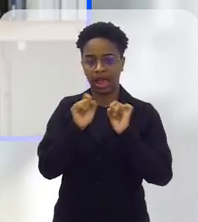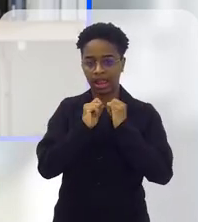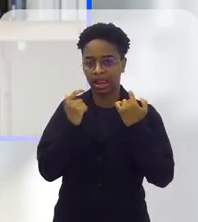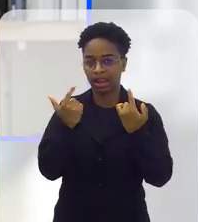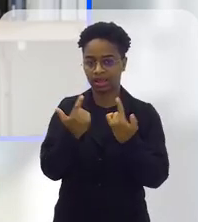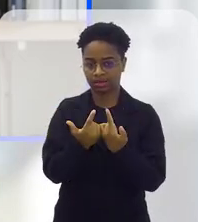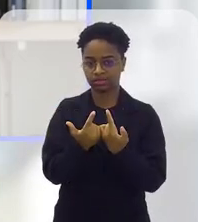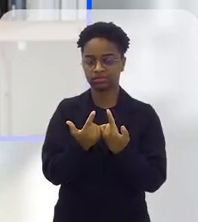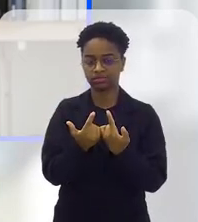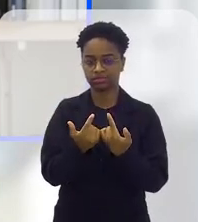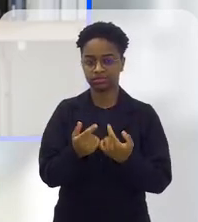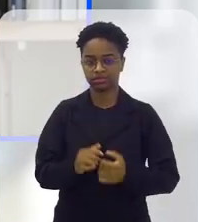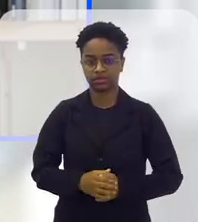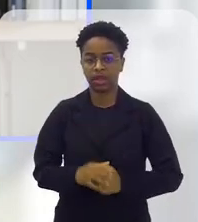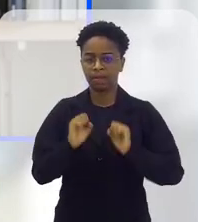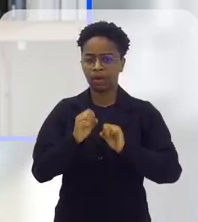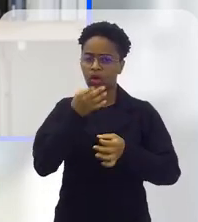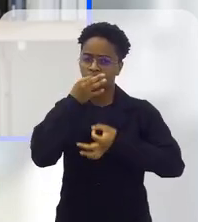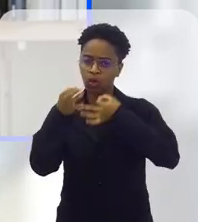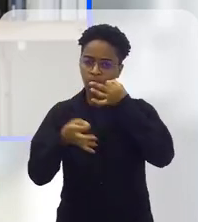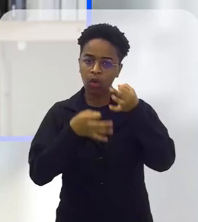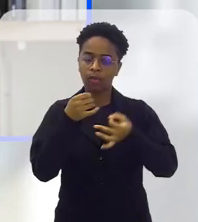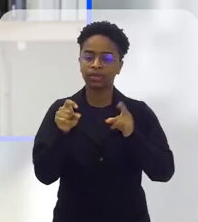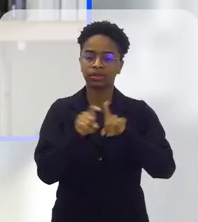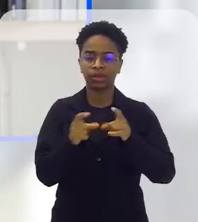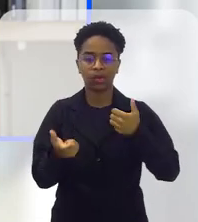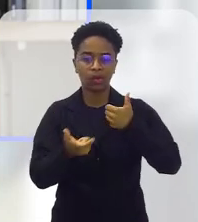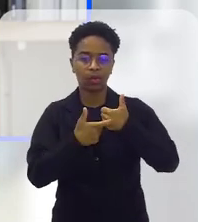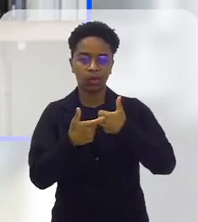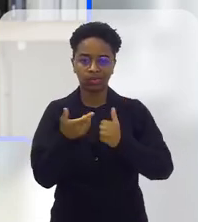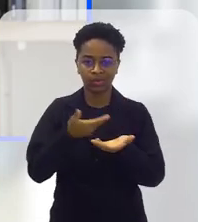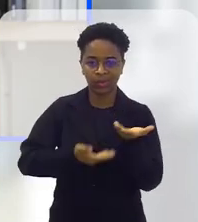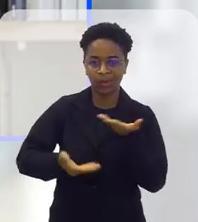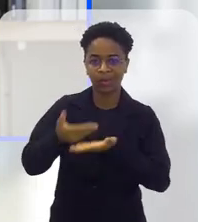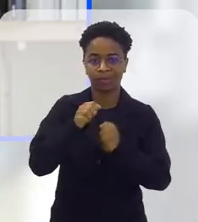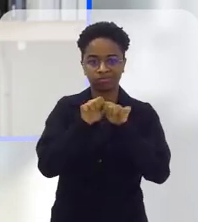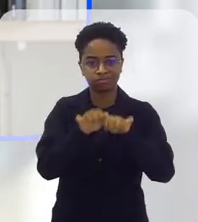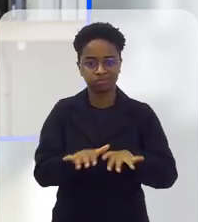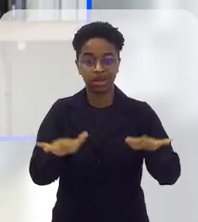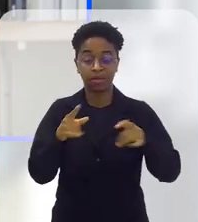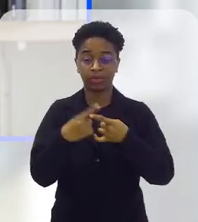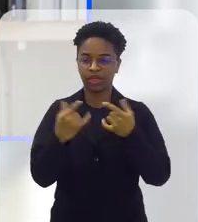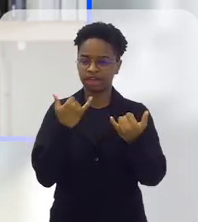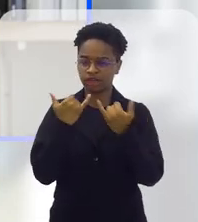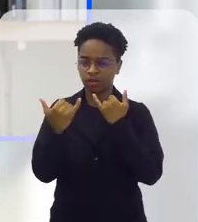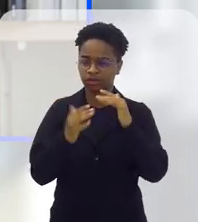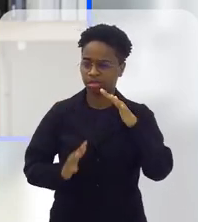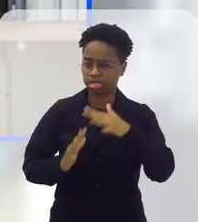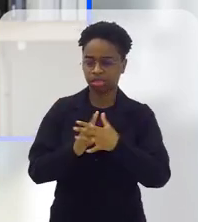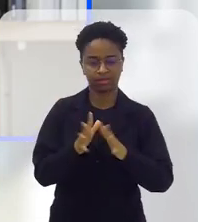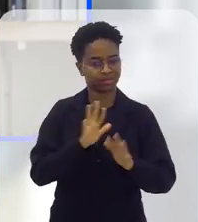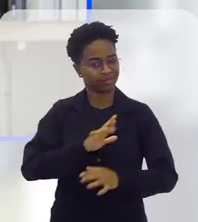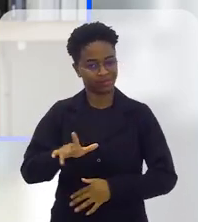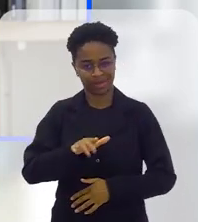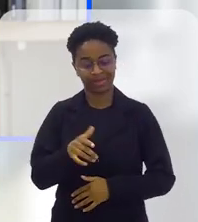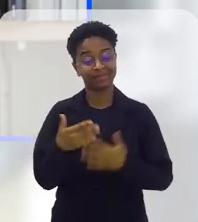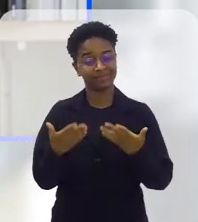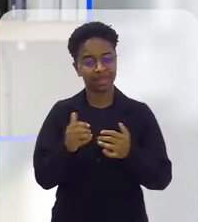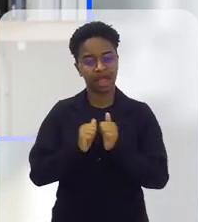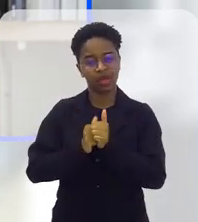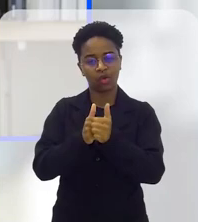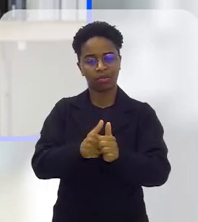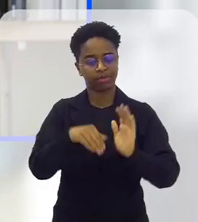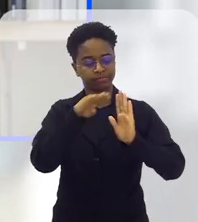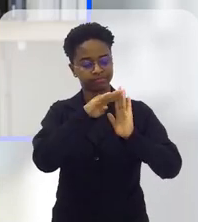.rj.gov.br. Deixe seu comentário, curta e compartilhe. Afinal, informação nunca é